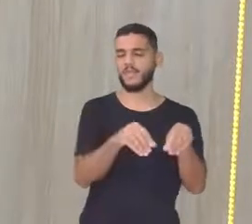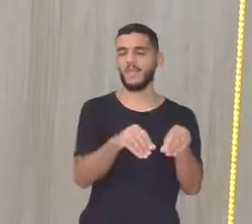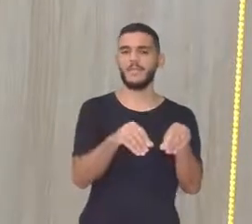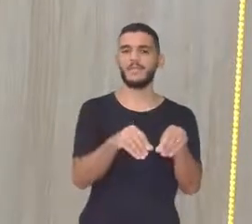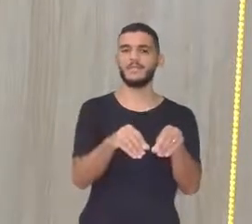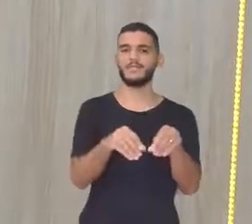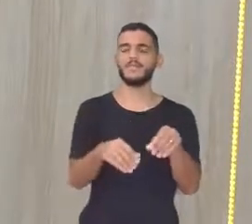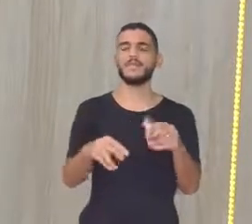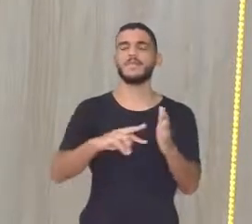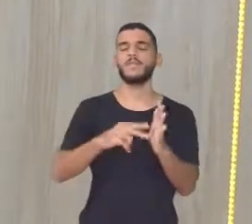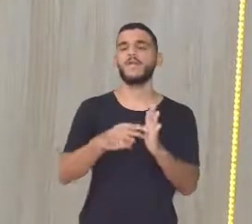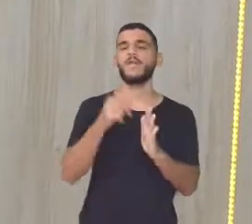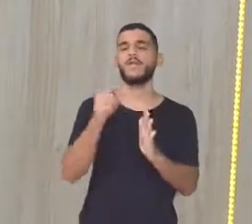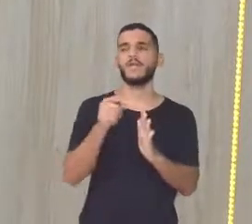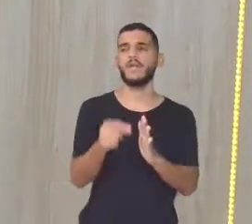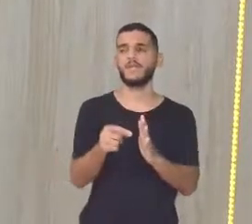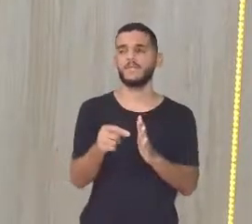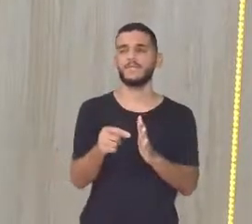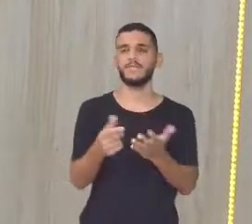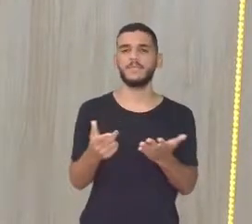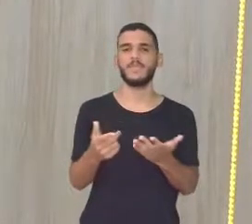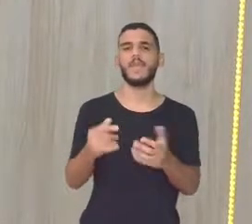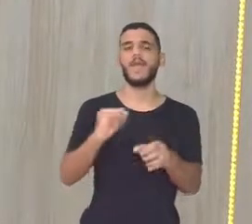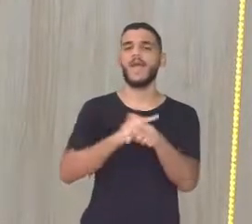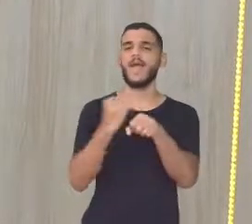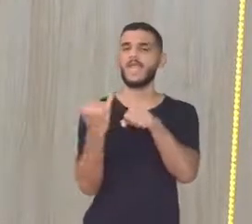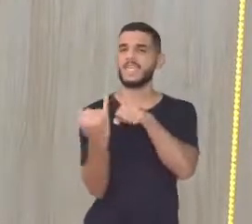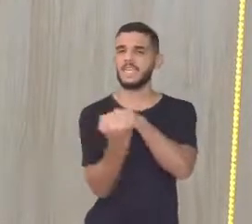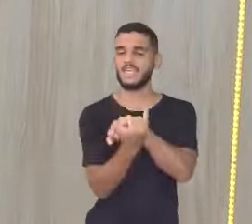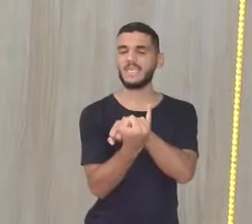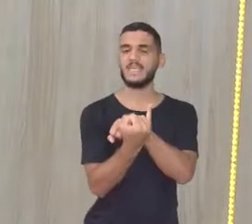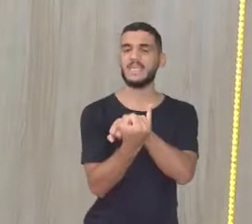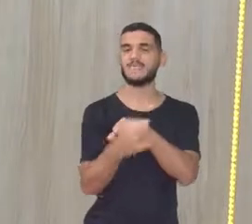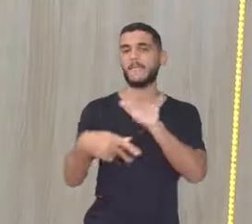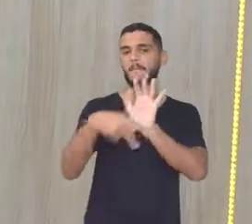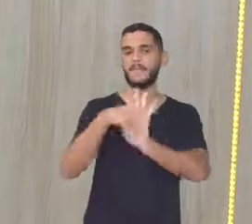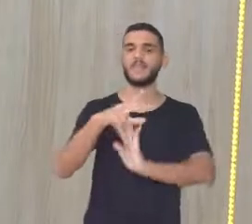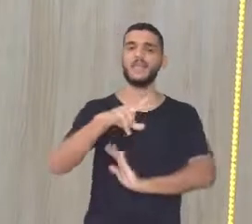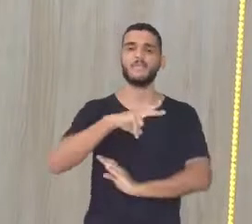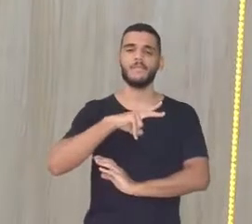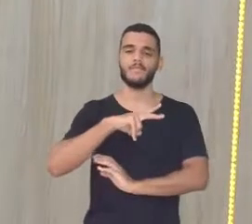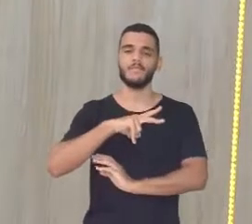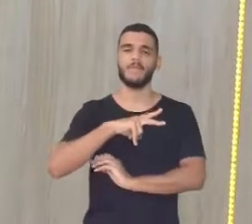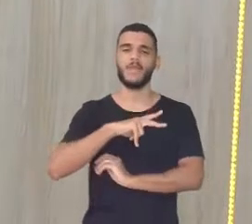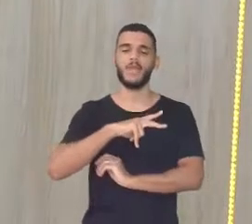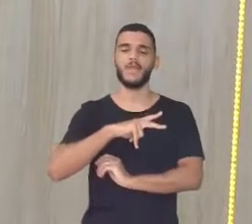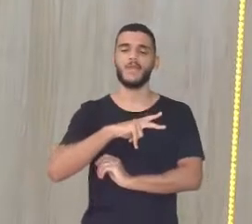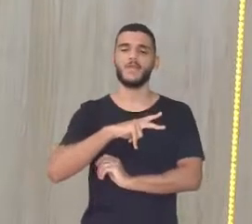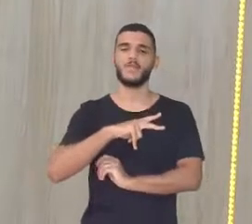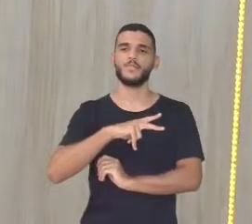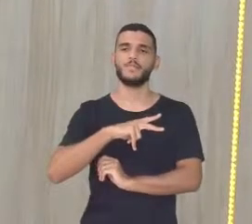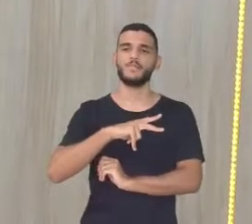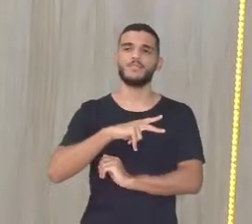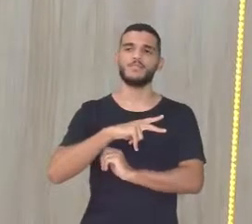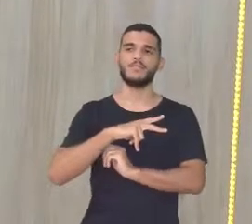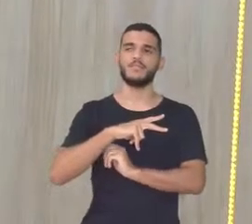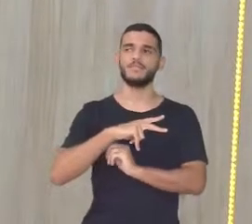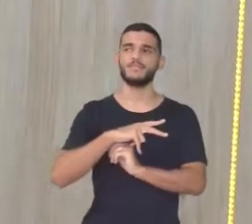Que determinava que as ilhas da Madeira Cabo Verde e Açores Que já eram de Portugal Sem léguas